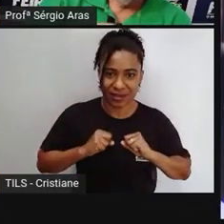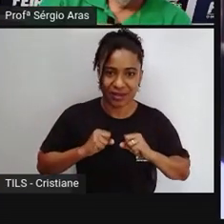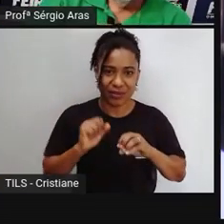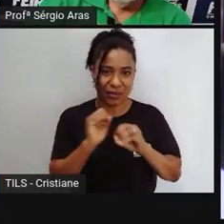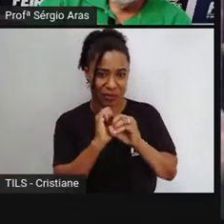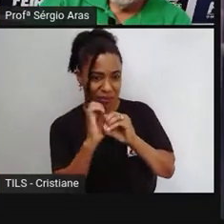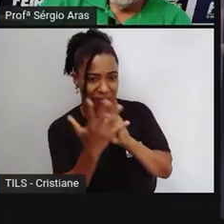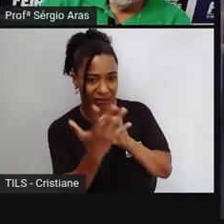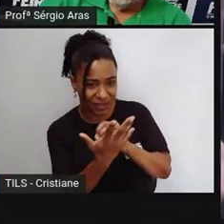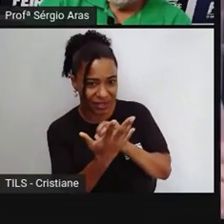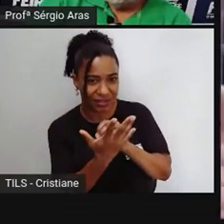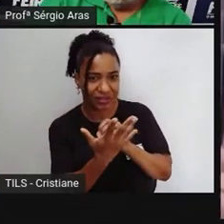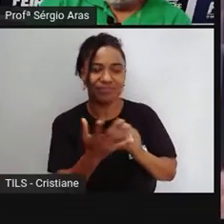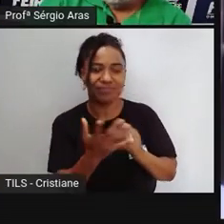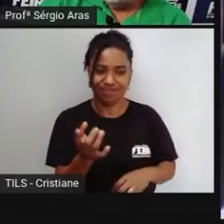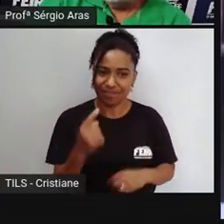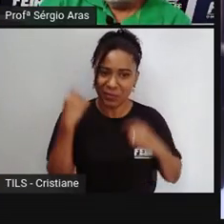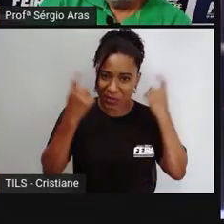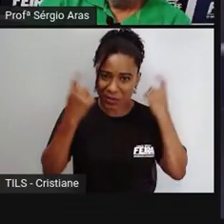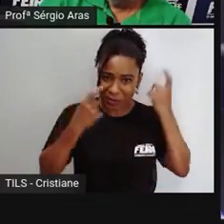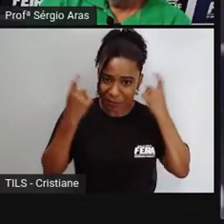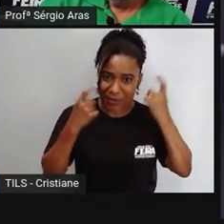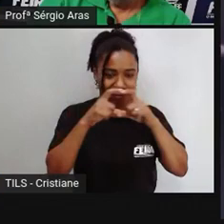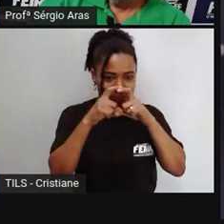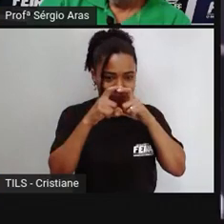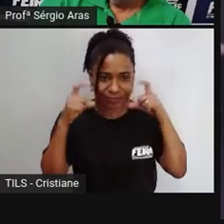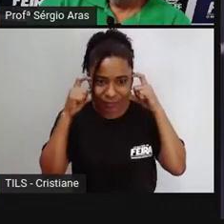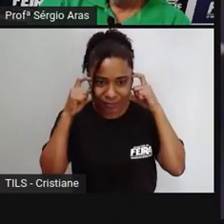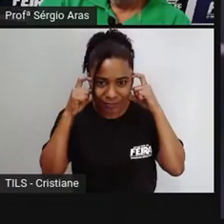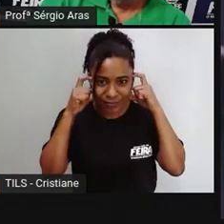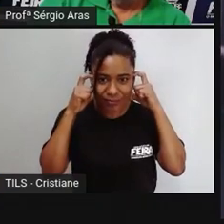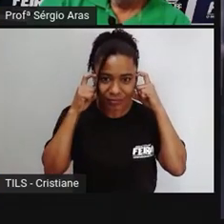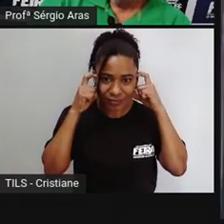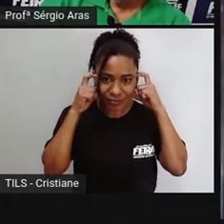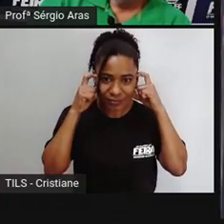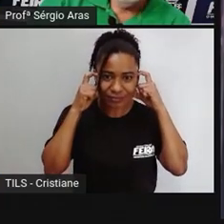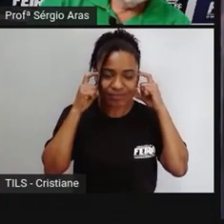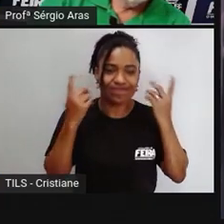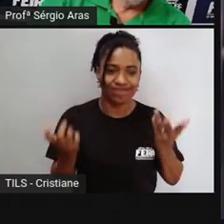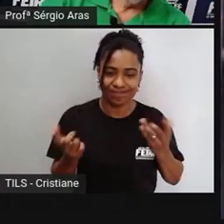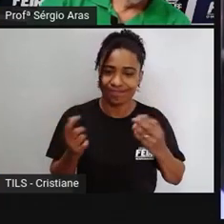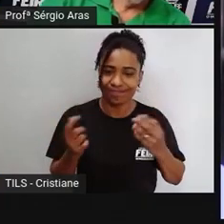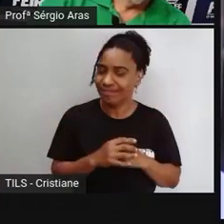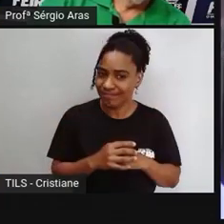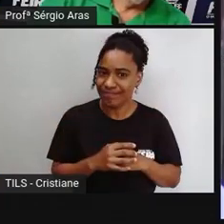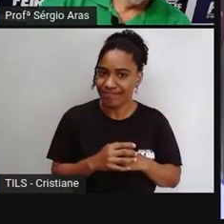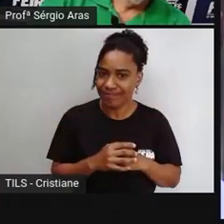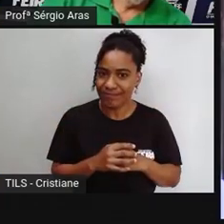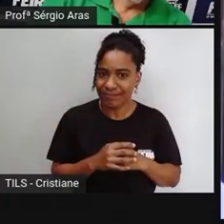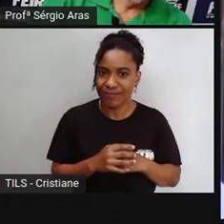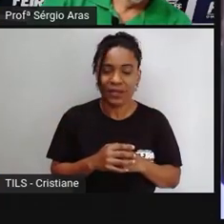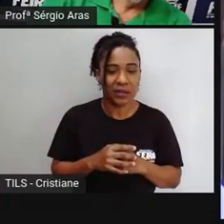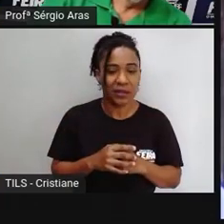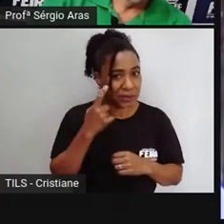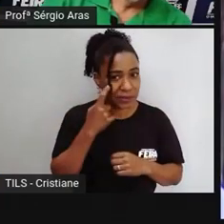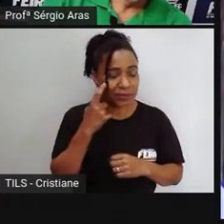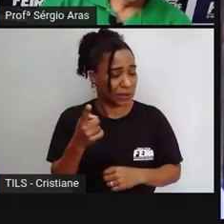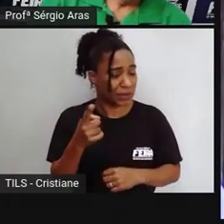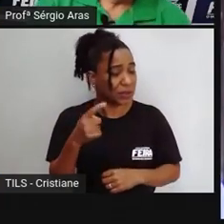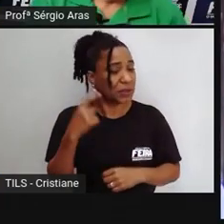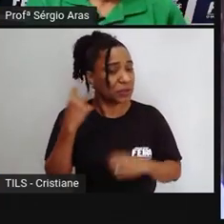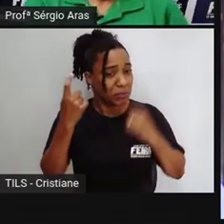todos os dias do coronavírus tô vendo que você tá usando máscara da dengue também por ter muita água parada não tem medo disso? tenho muito medo viu